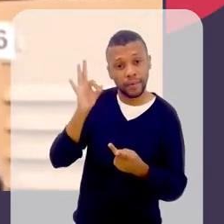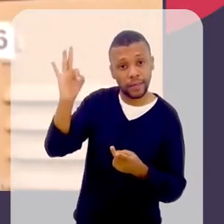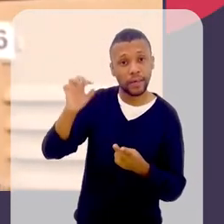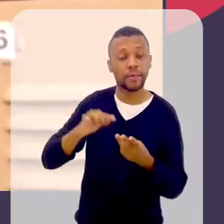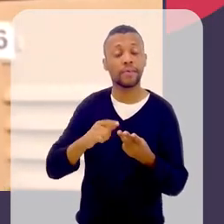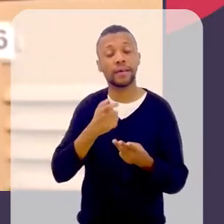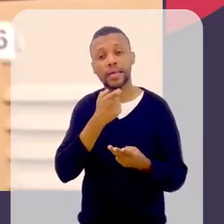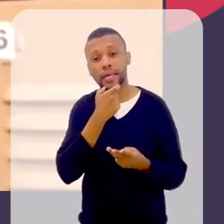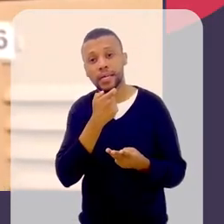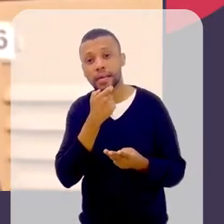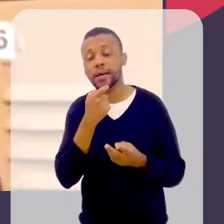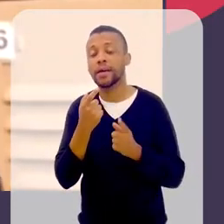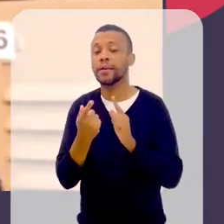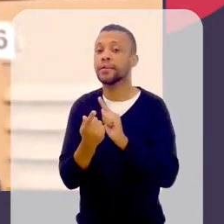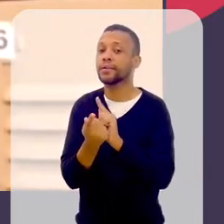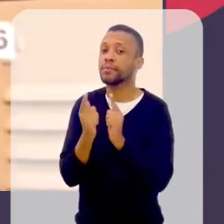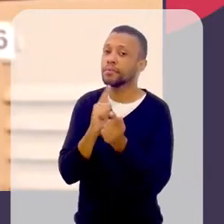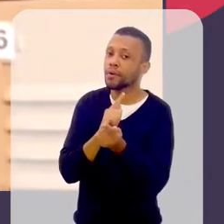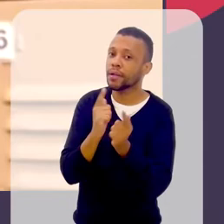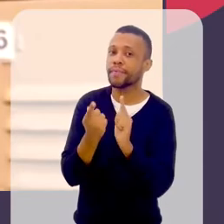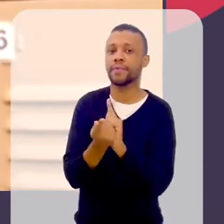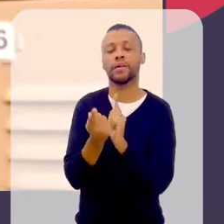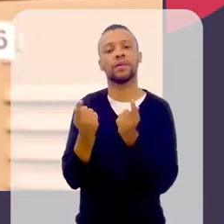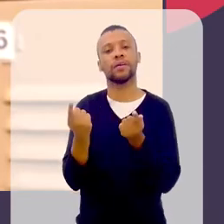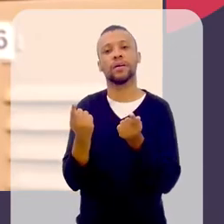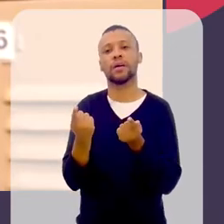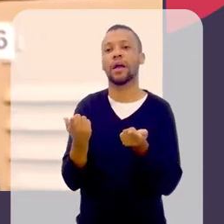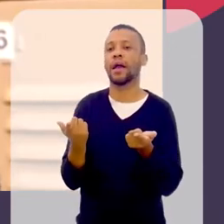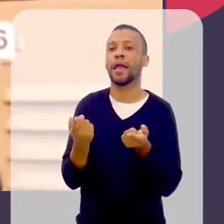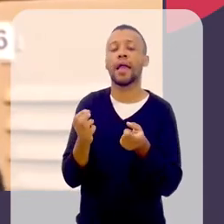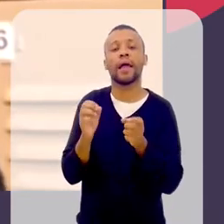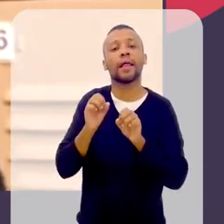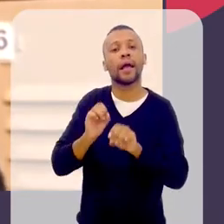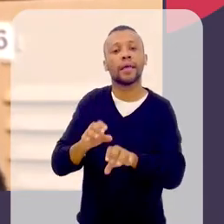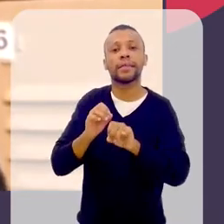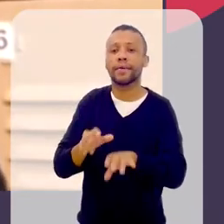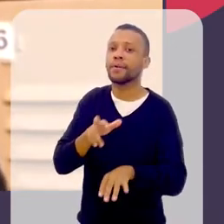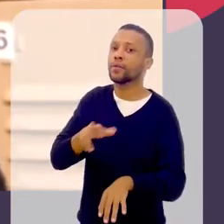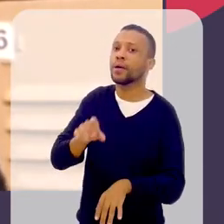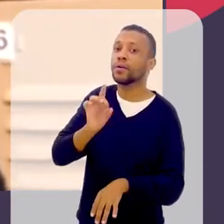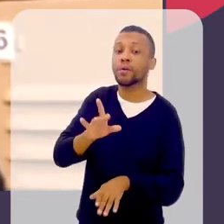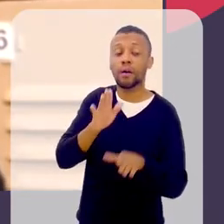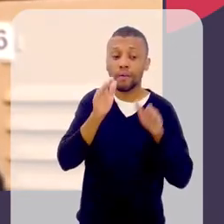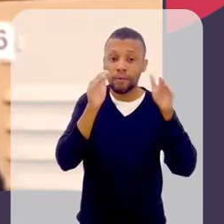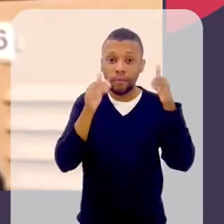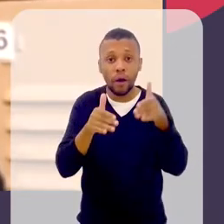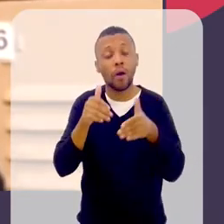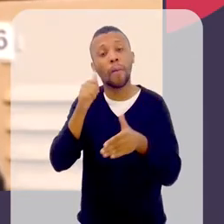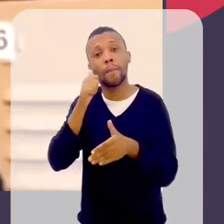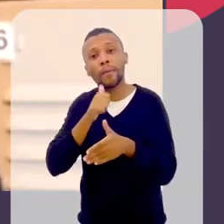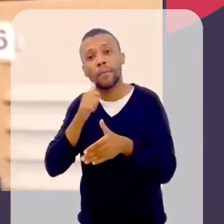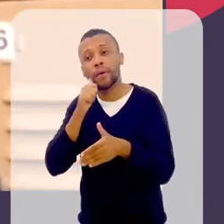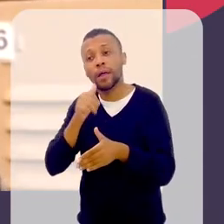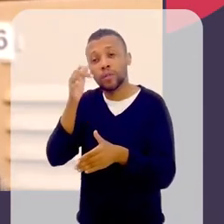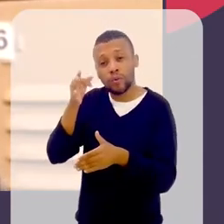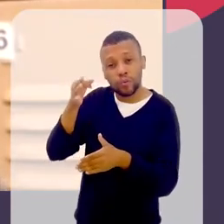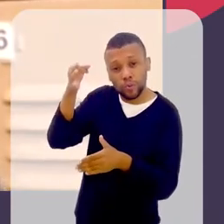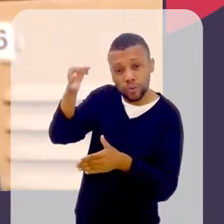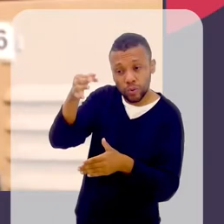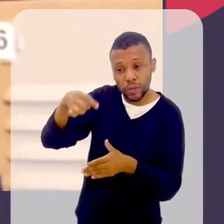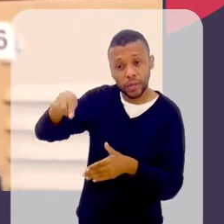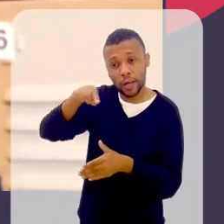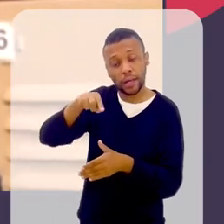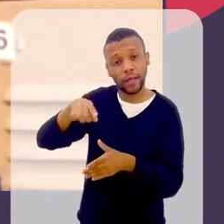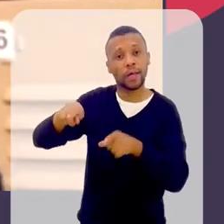ensinava inglês, ela ensinava geografia. E ela não ensinava só para a mulher poder casar, ela